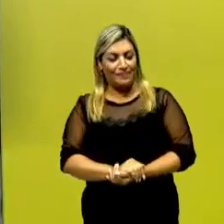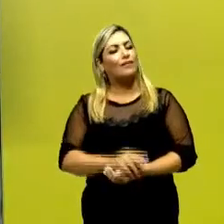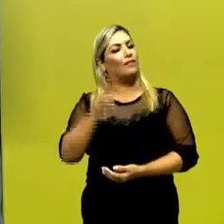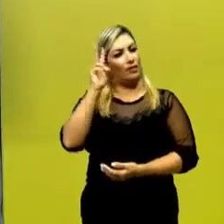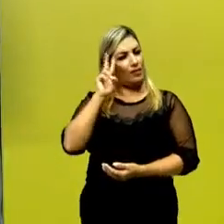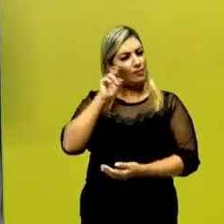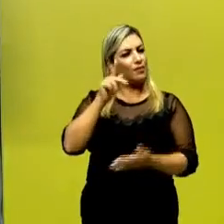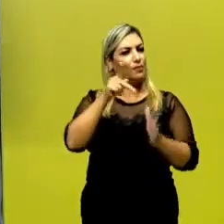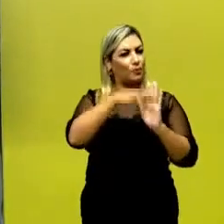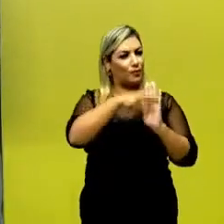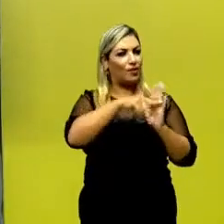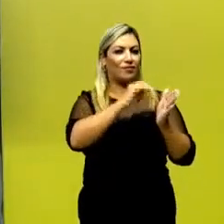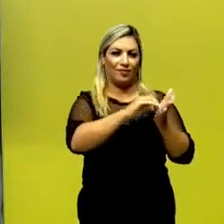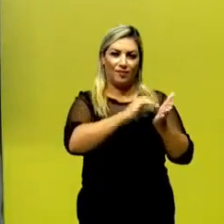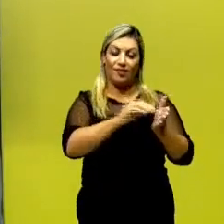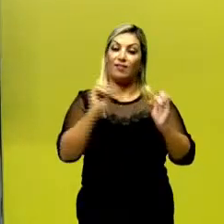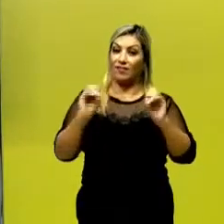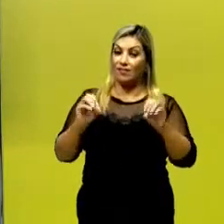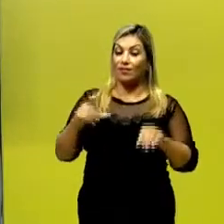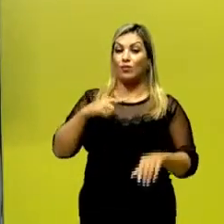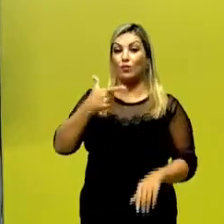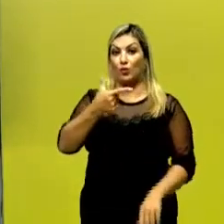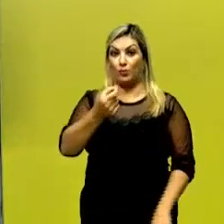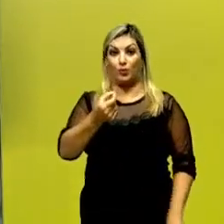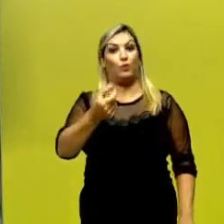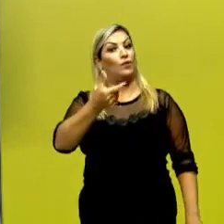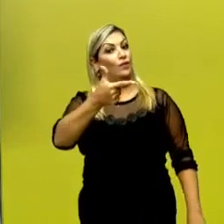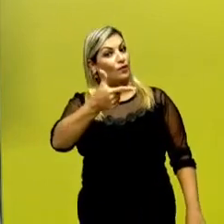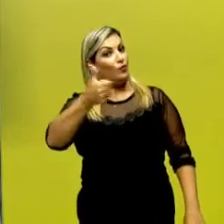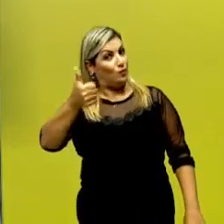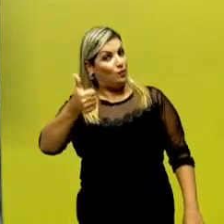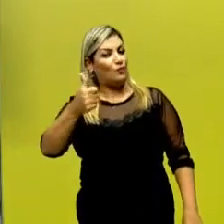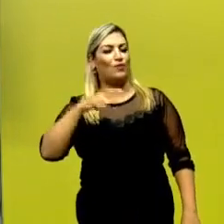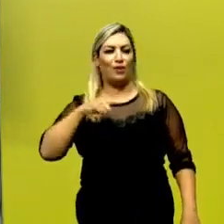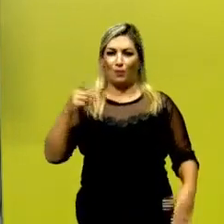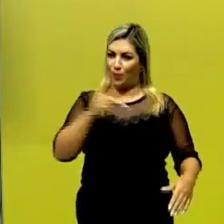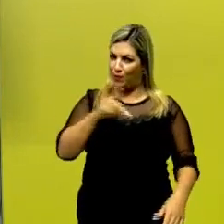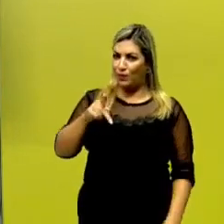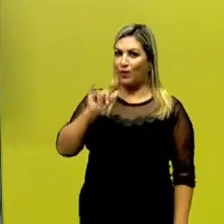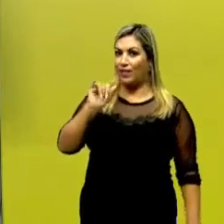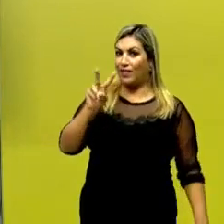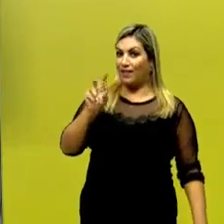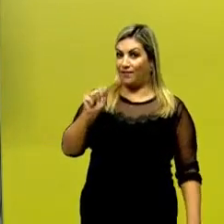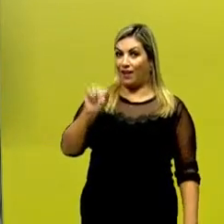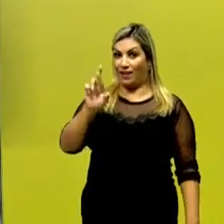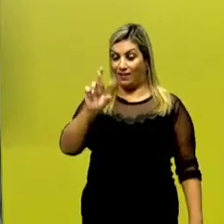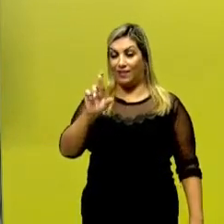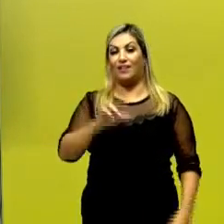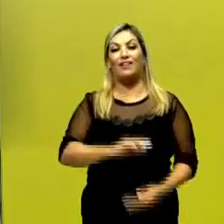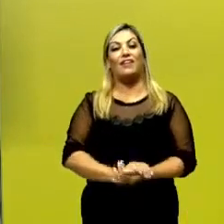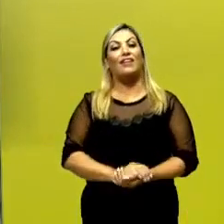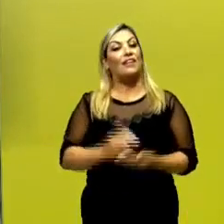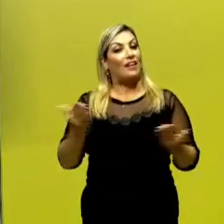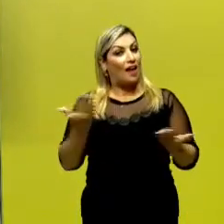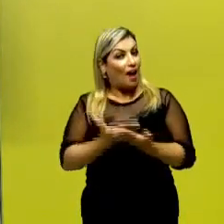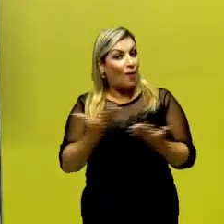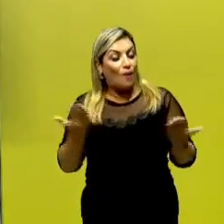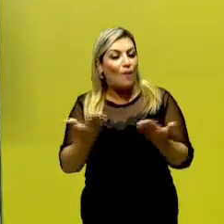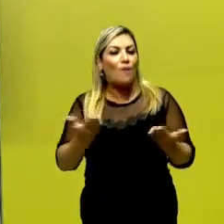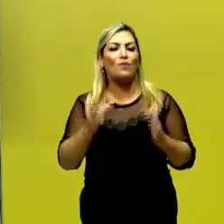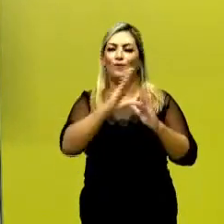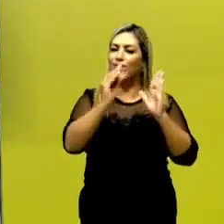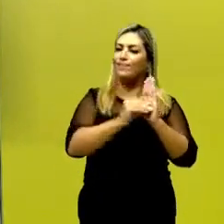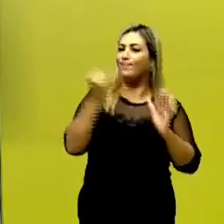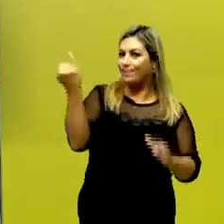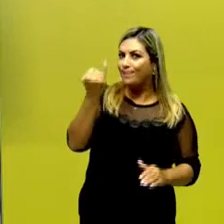Lembrando que esse é um projeto Seduca em Ação 2021. Eu sou o professor Ivair Alves e a nossa aula de hoje é sobre o conteúdo